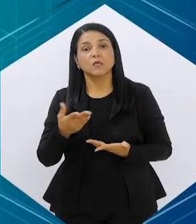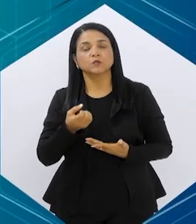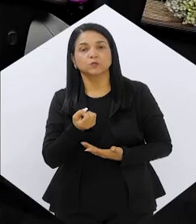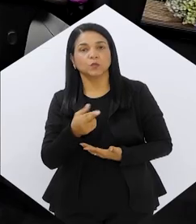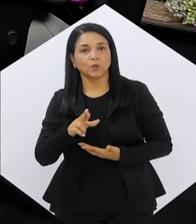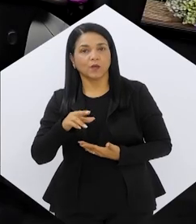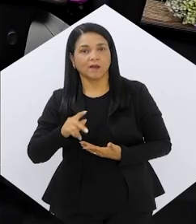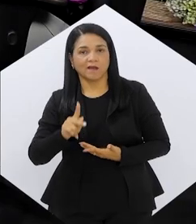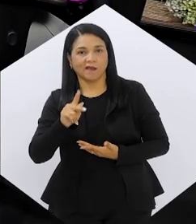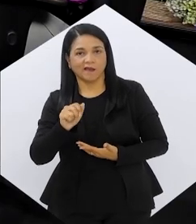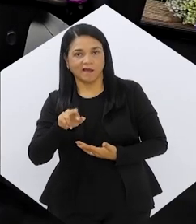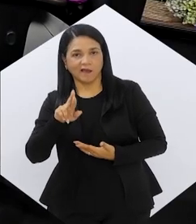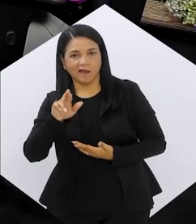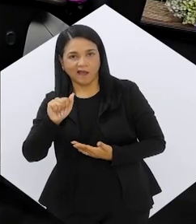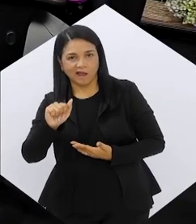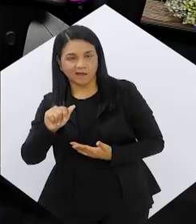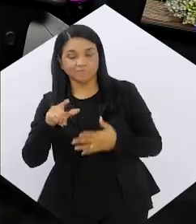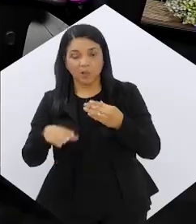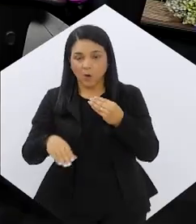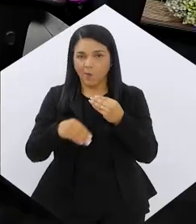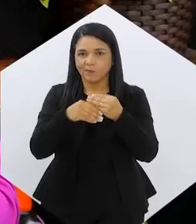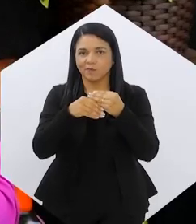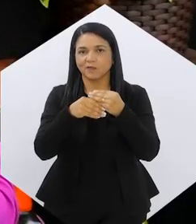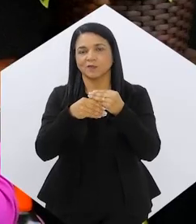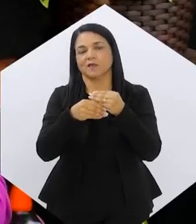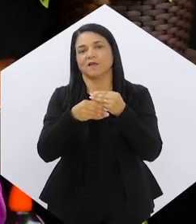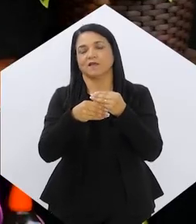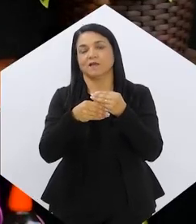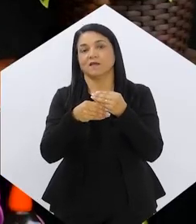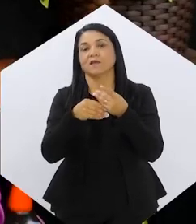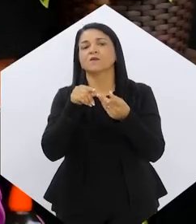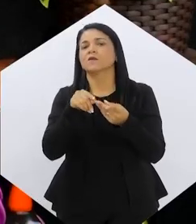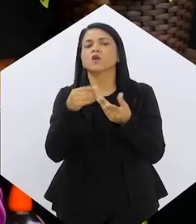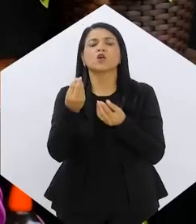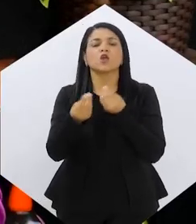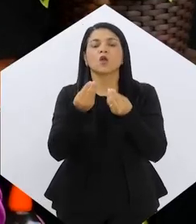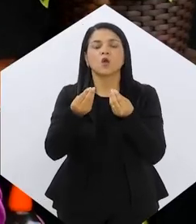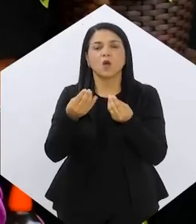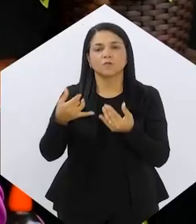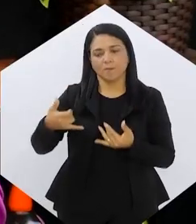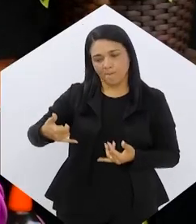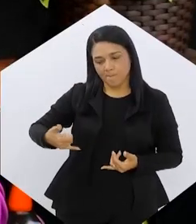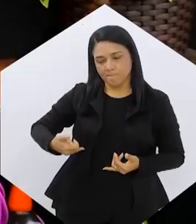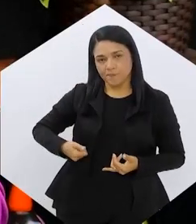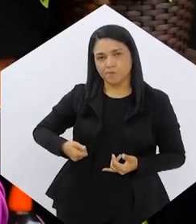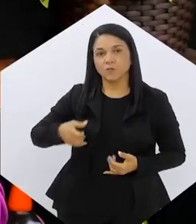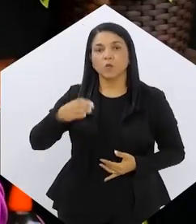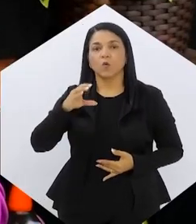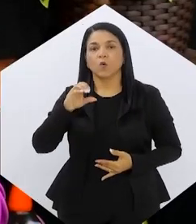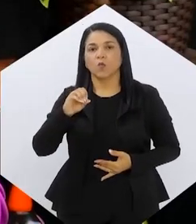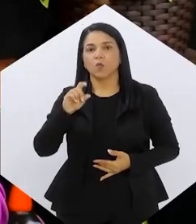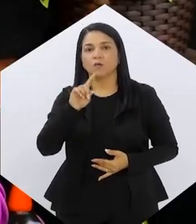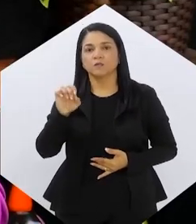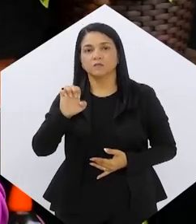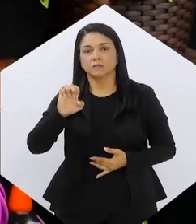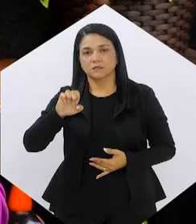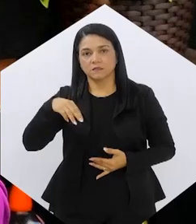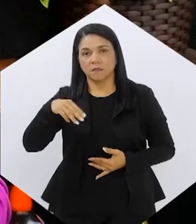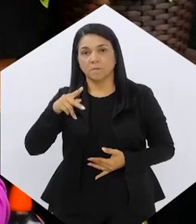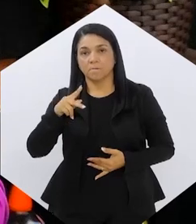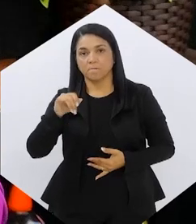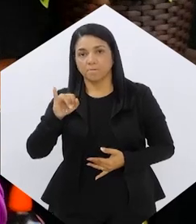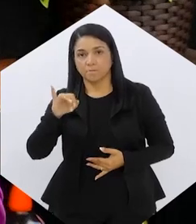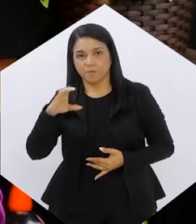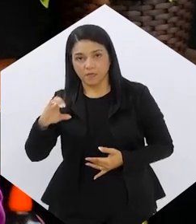É, doutora Carla, para complementar o que a doutora Joana já adiantou aí para a gente, De que forma que esse medicamento, né? O Ozenpik e os similares também,